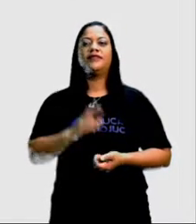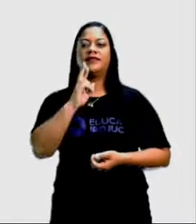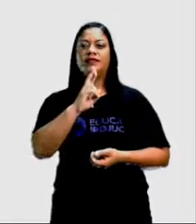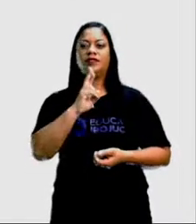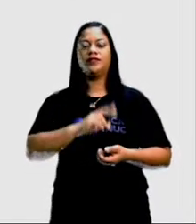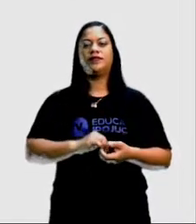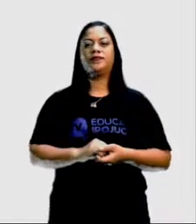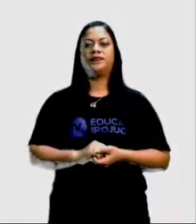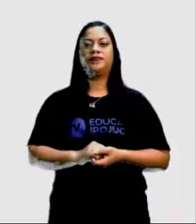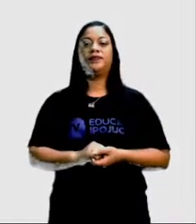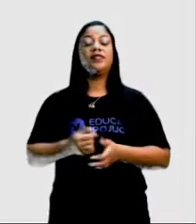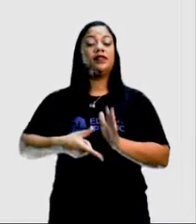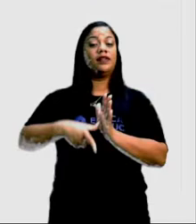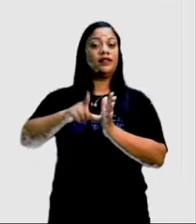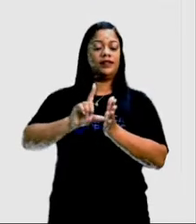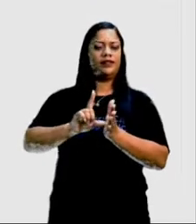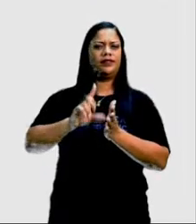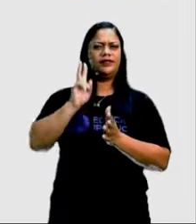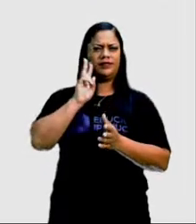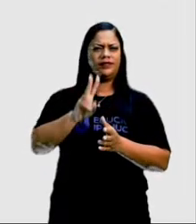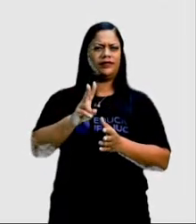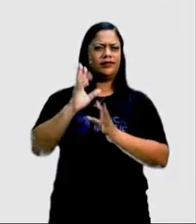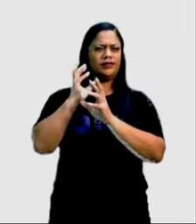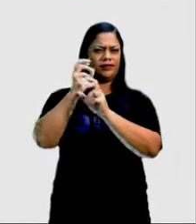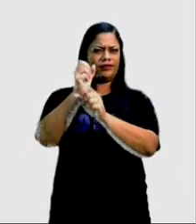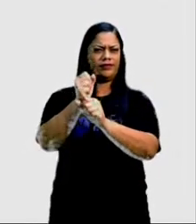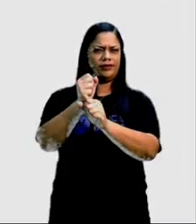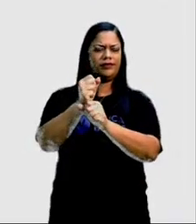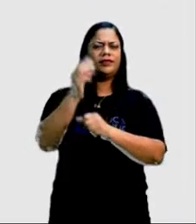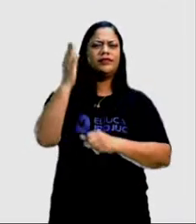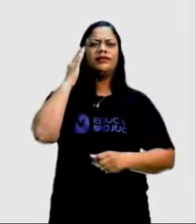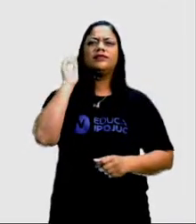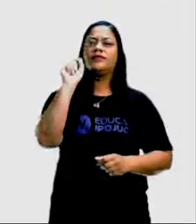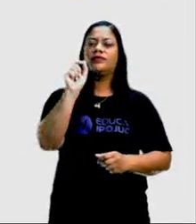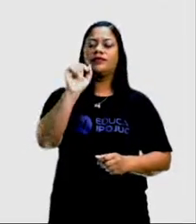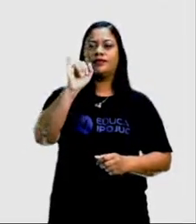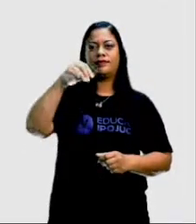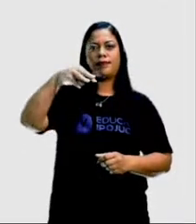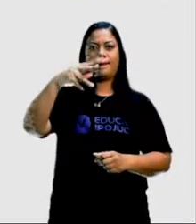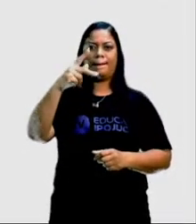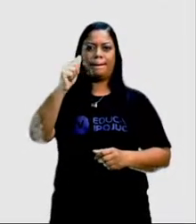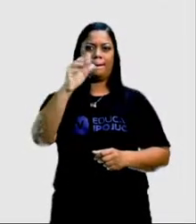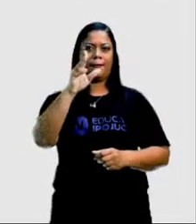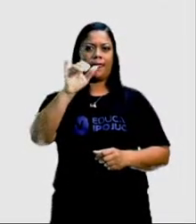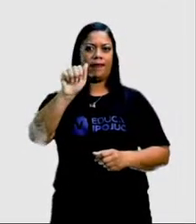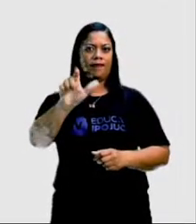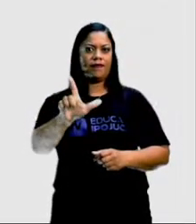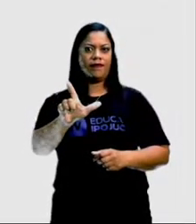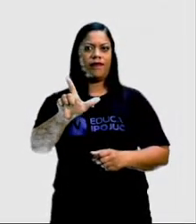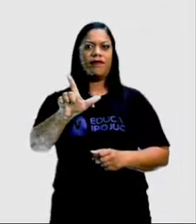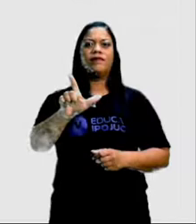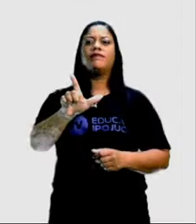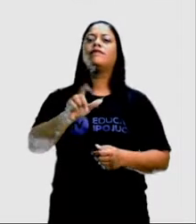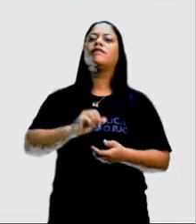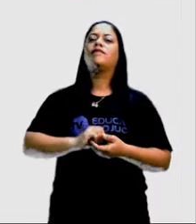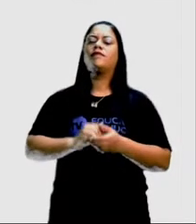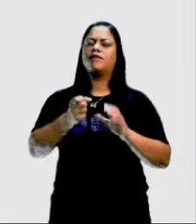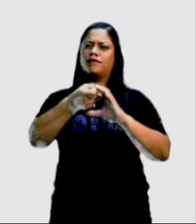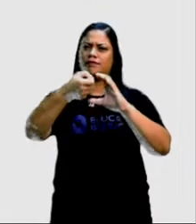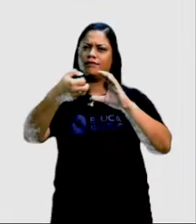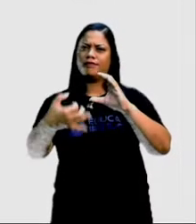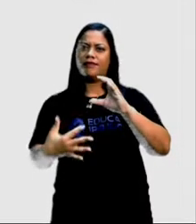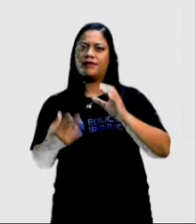respostas. Mas antes disso, vamos retomar um pouquinho ao conceito. Imparcialidade um adjetivo que descreve uma